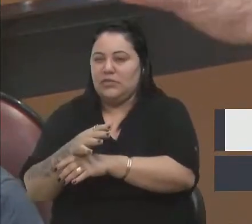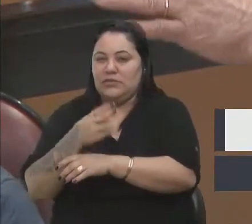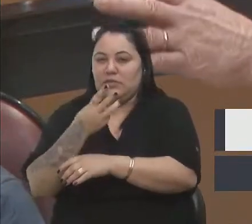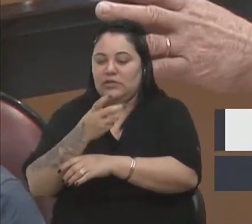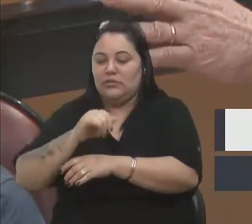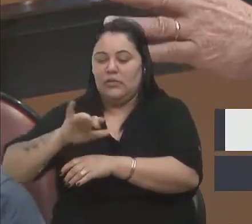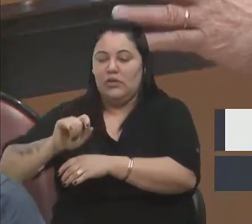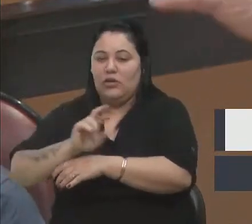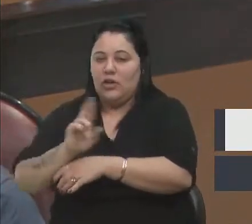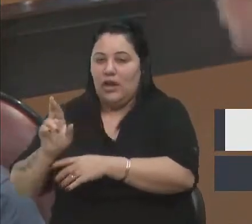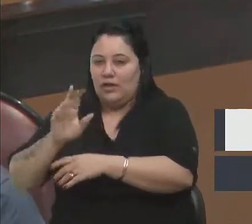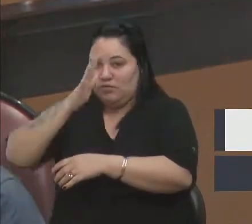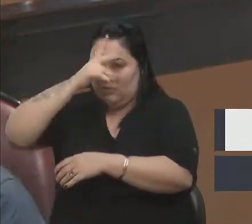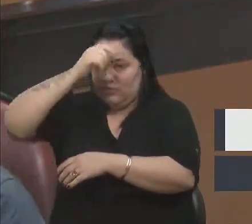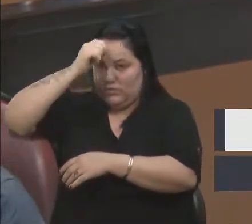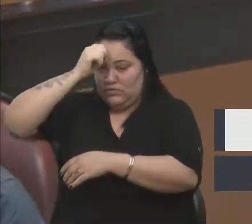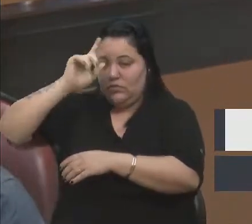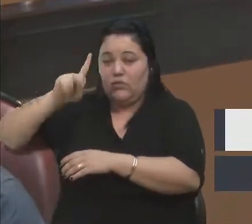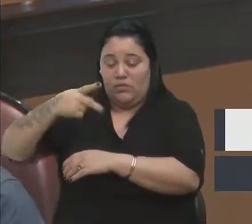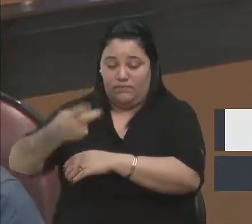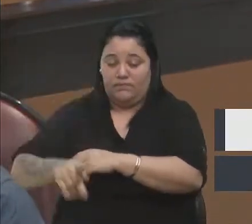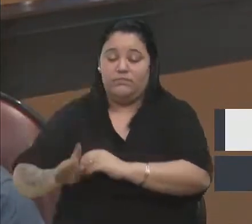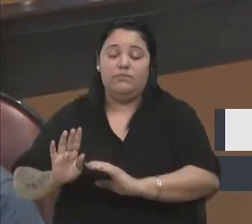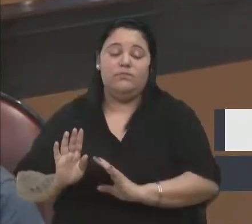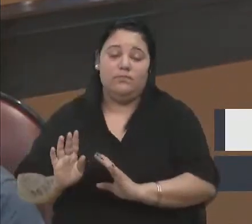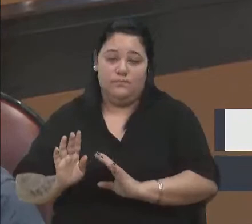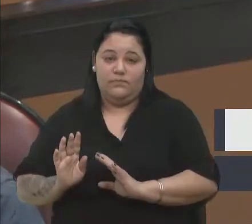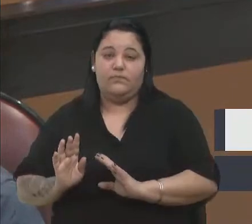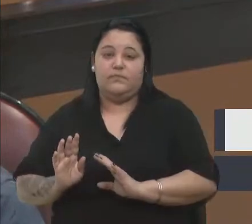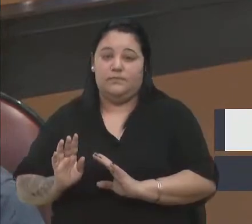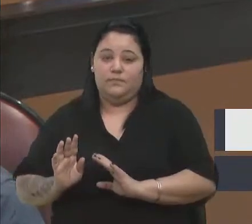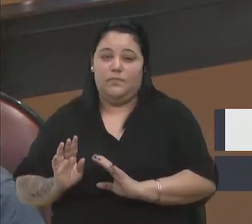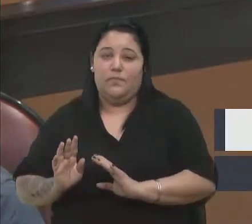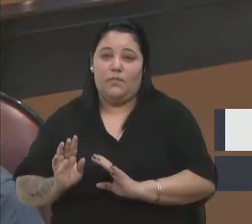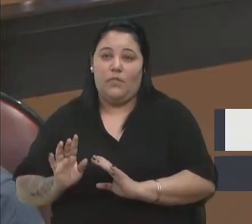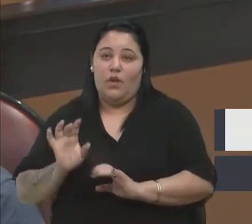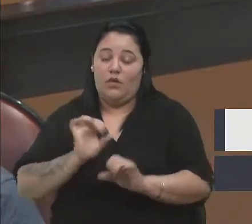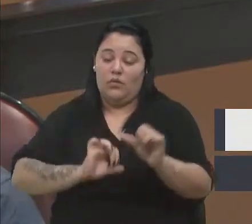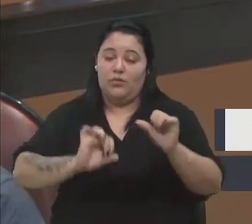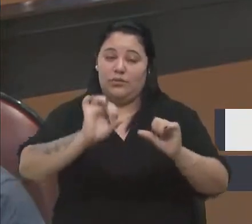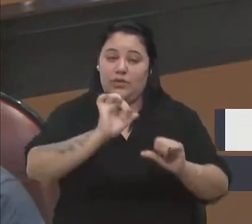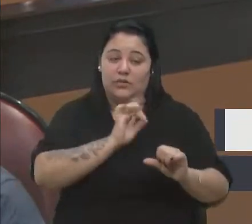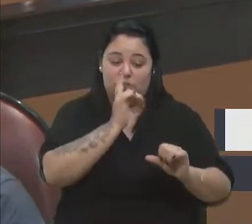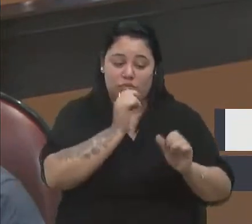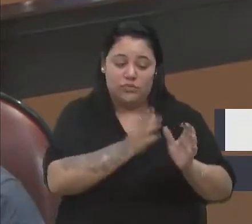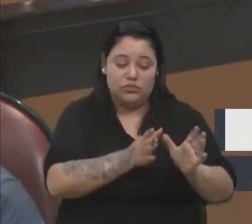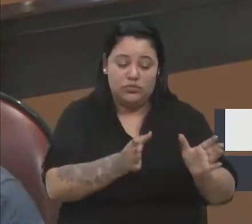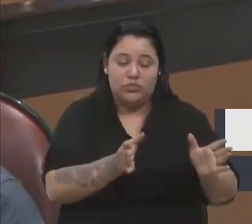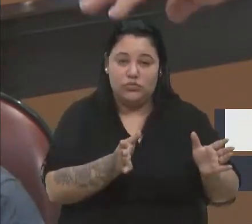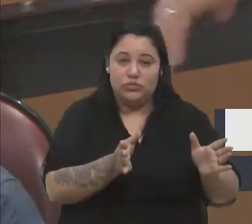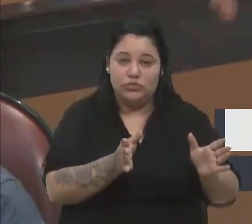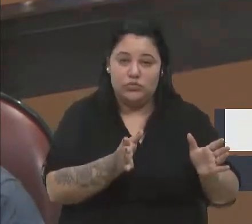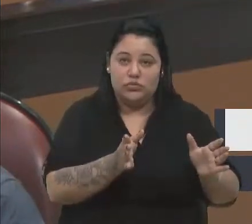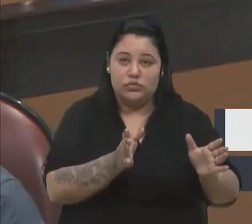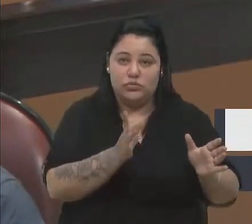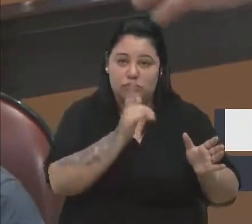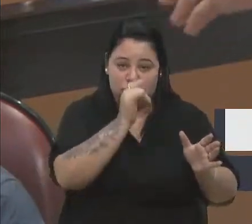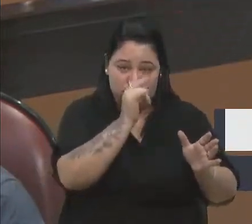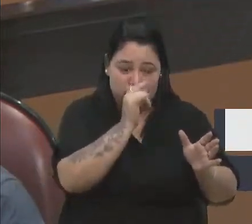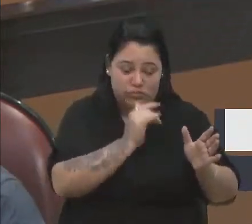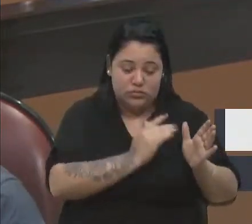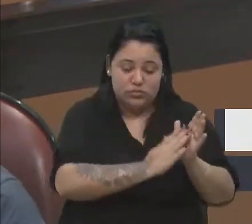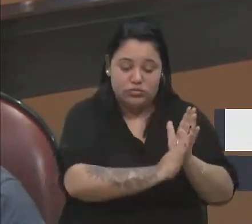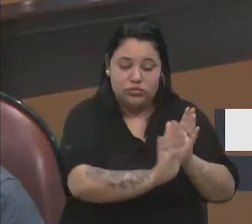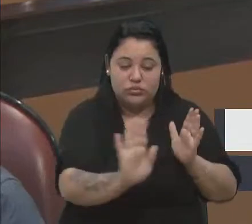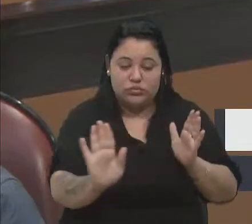que o município é do município, ao contrário daquela encosta lá em cima, perto das granjas do